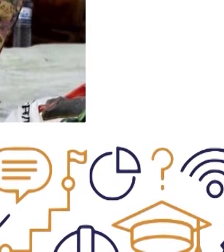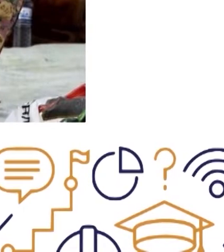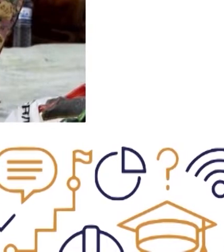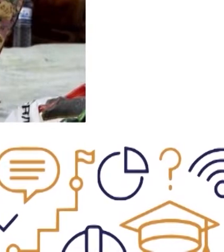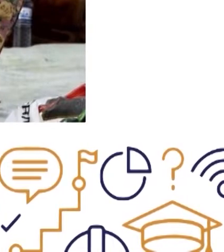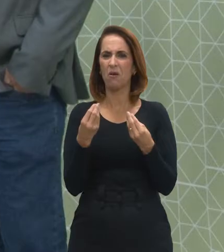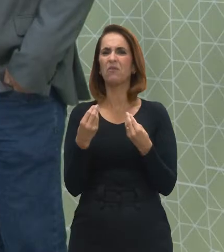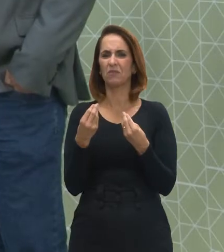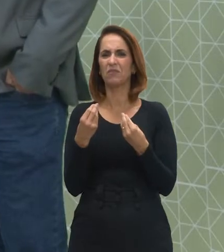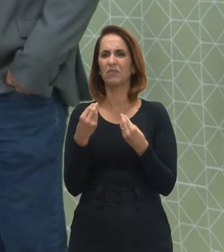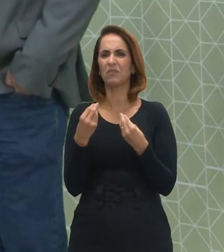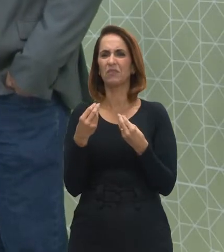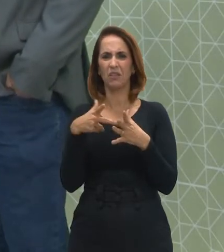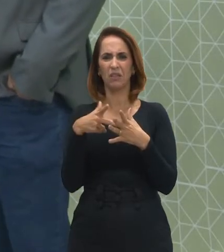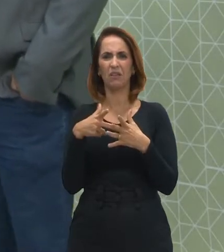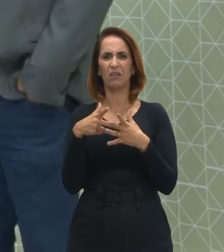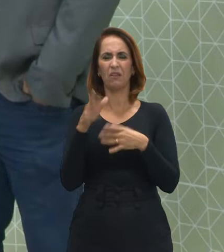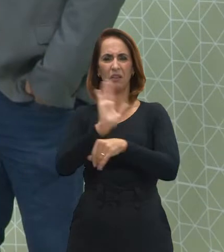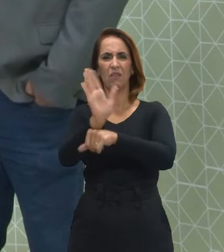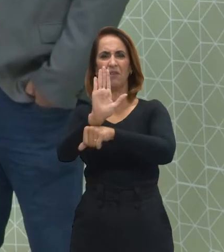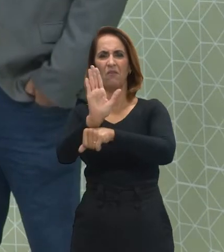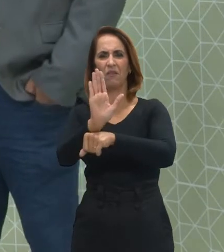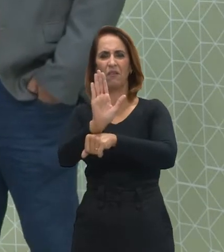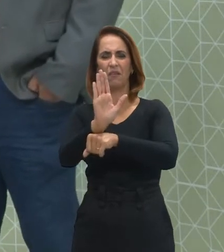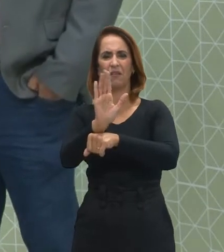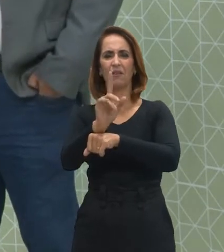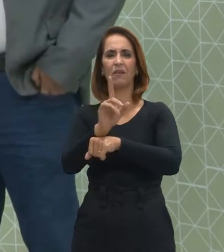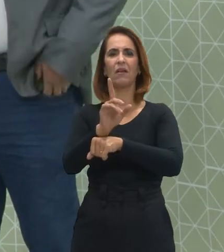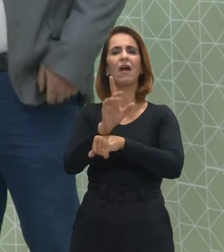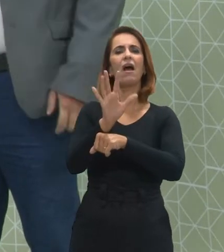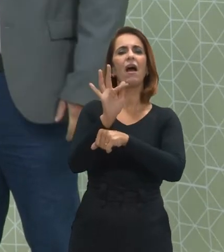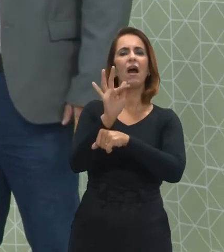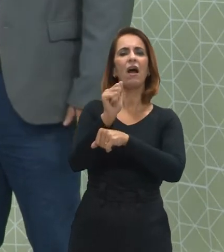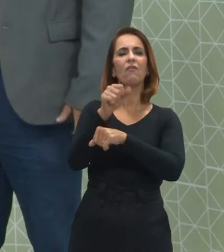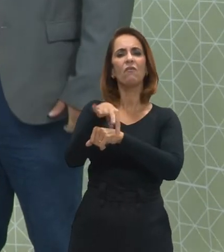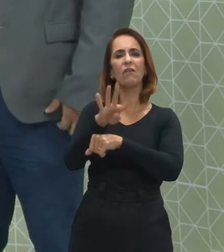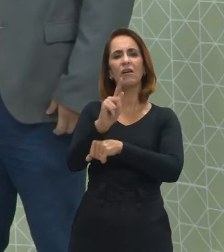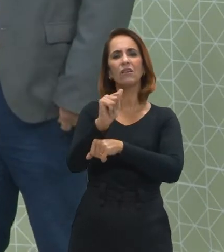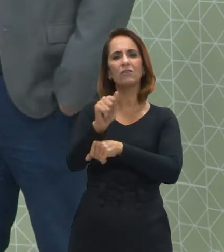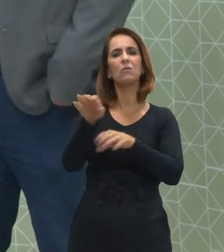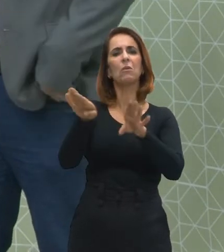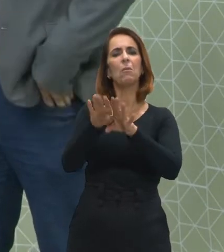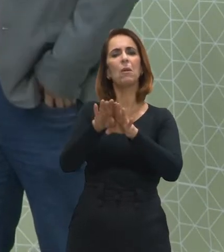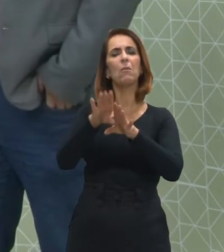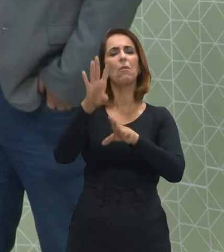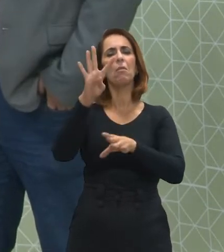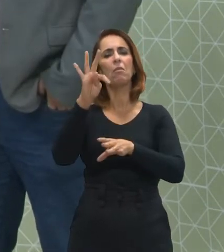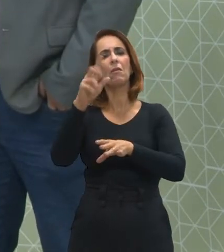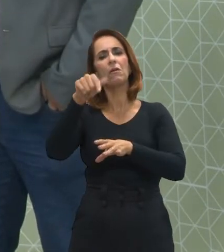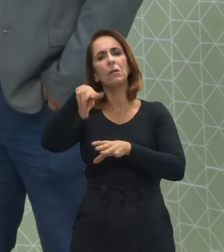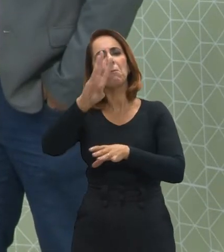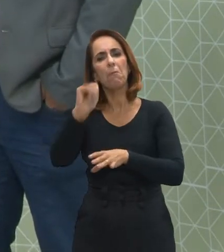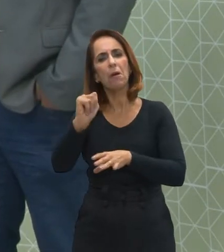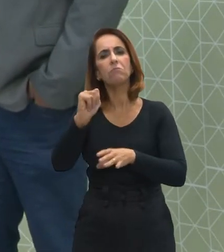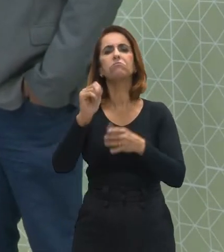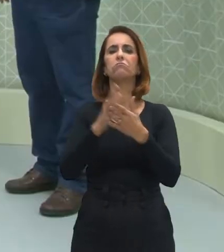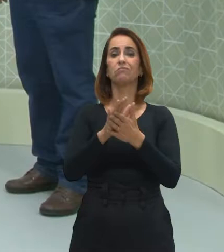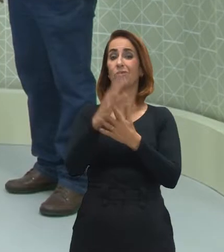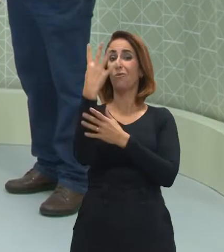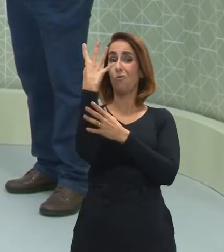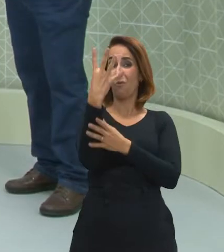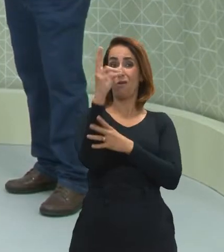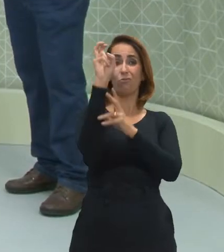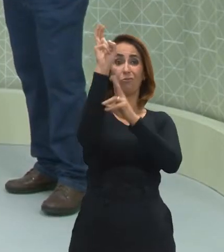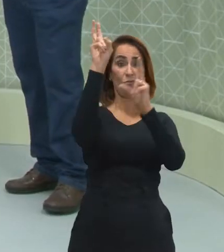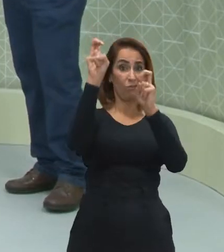bastante na mídia recente, a tomada do Afeganistão pelo Talibã. Ótimo. Então, esses são os